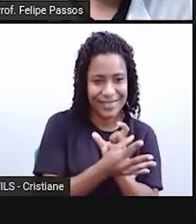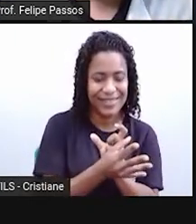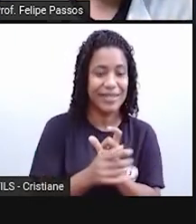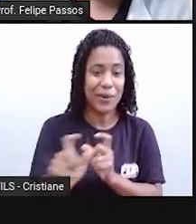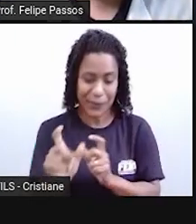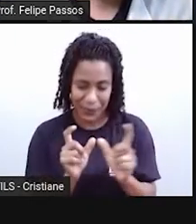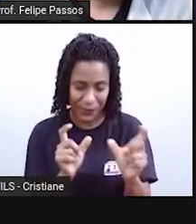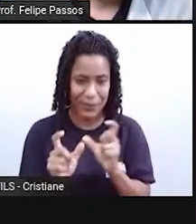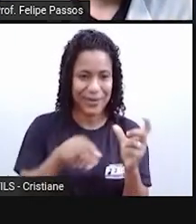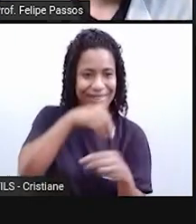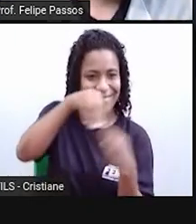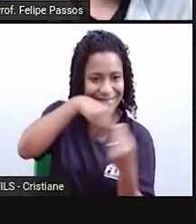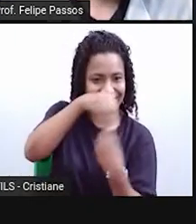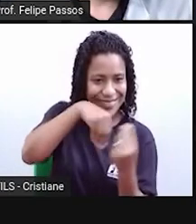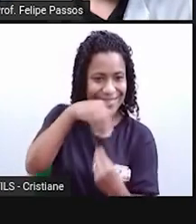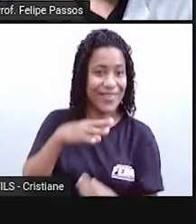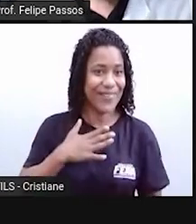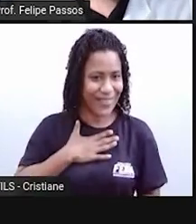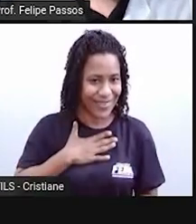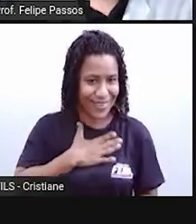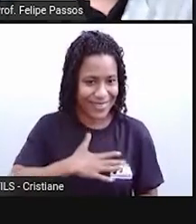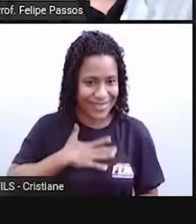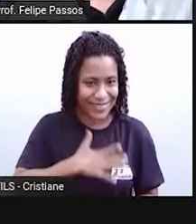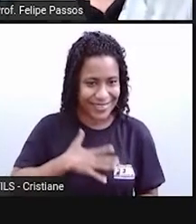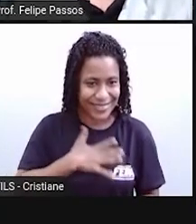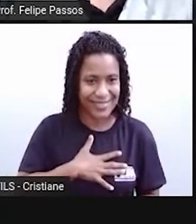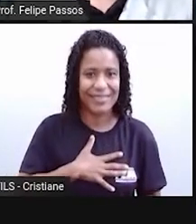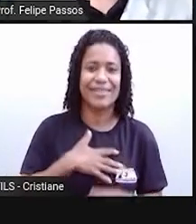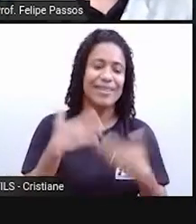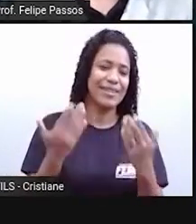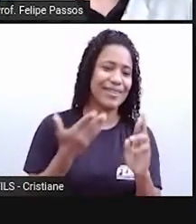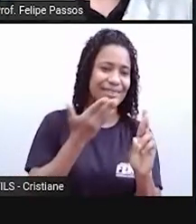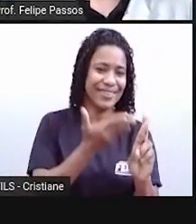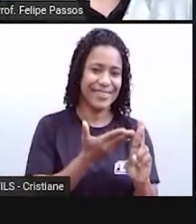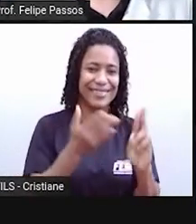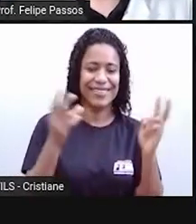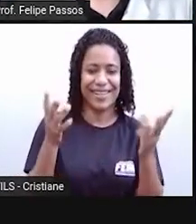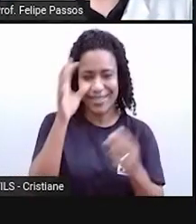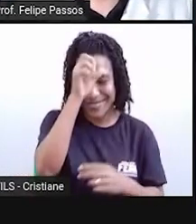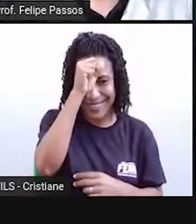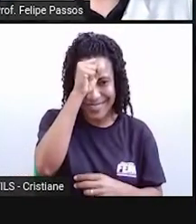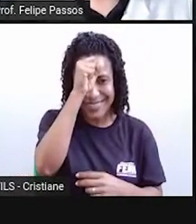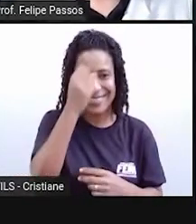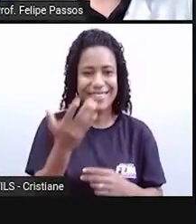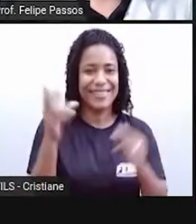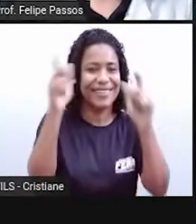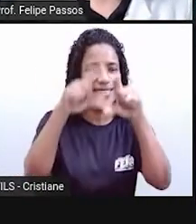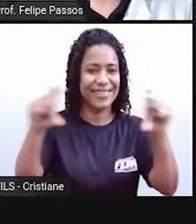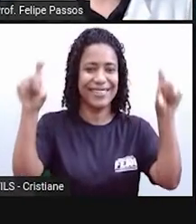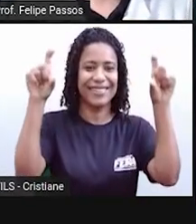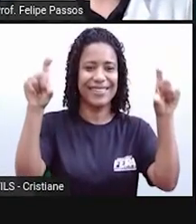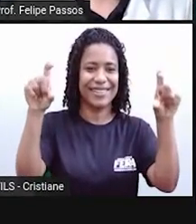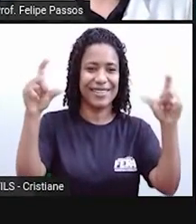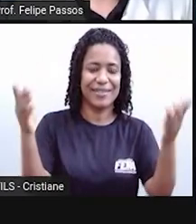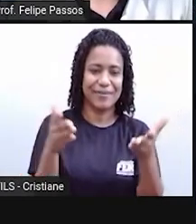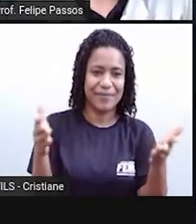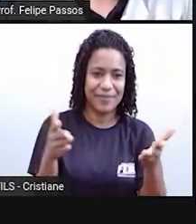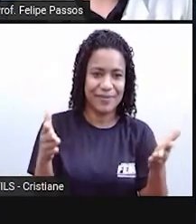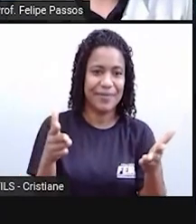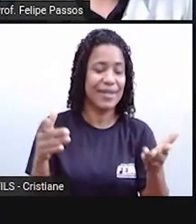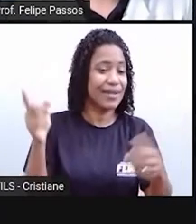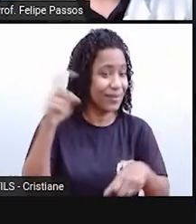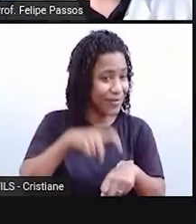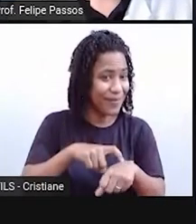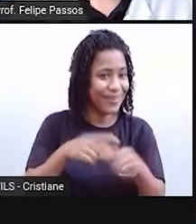conhecer esses dois termos? Pois é. Esse foi mais um dos temas que a gente traz aqui no espaço No Momento